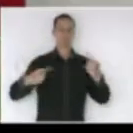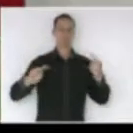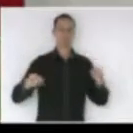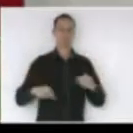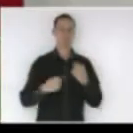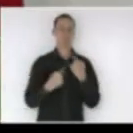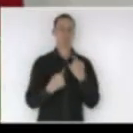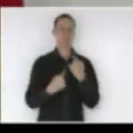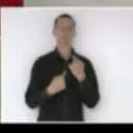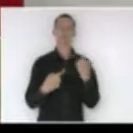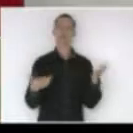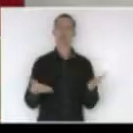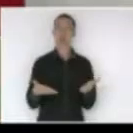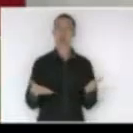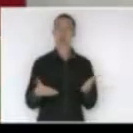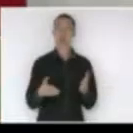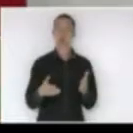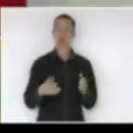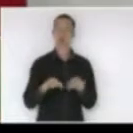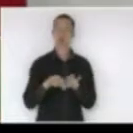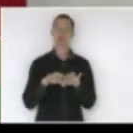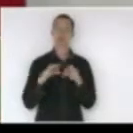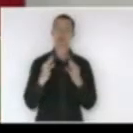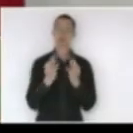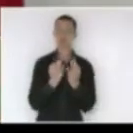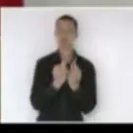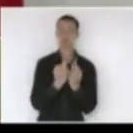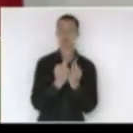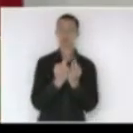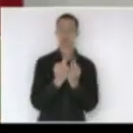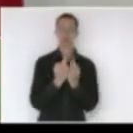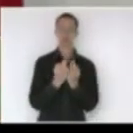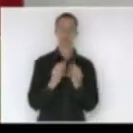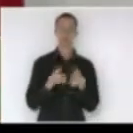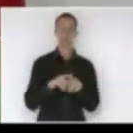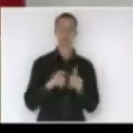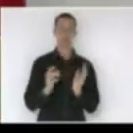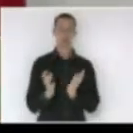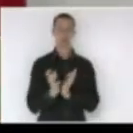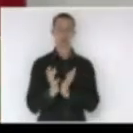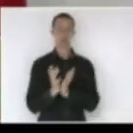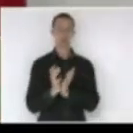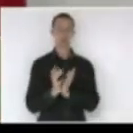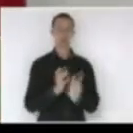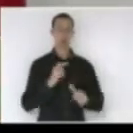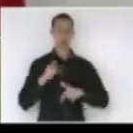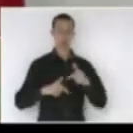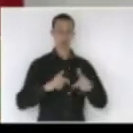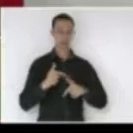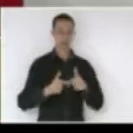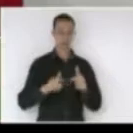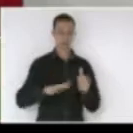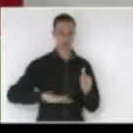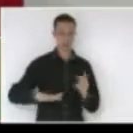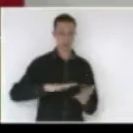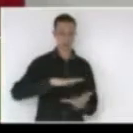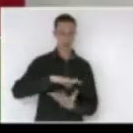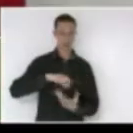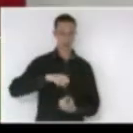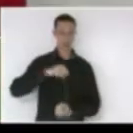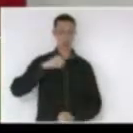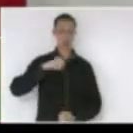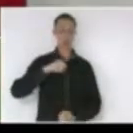as famílias e os próprios grupos que trabalham a agroecologia